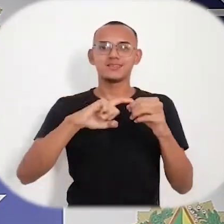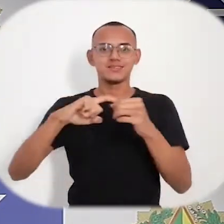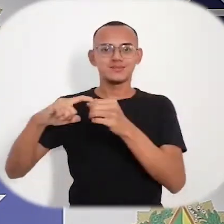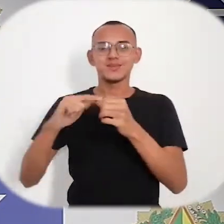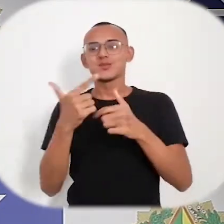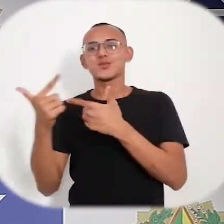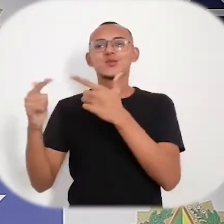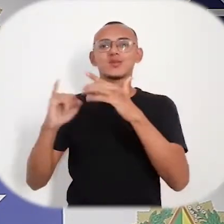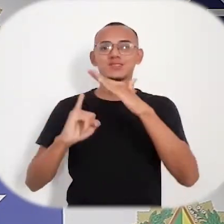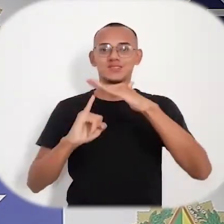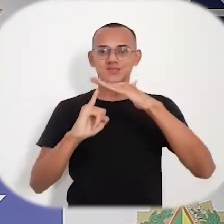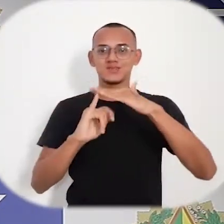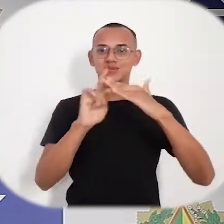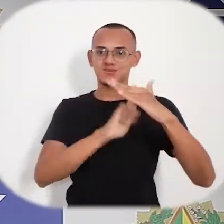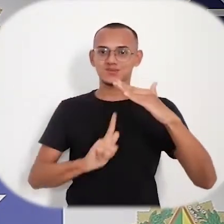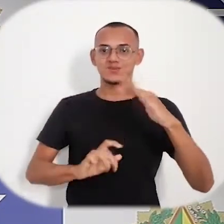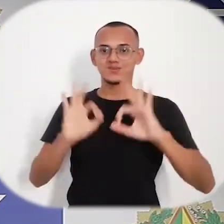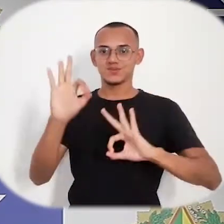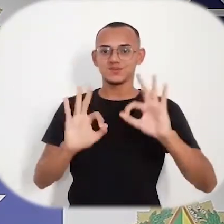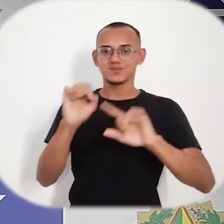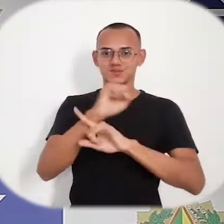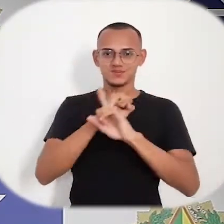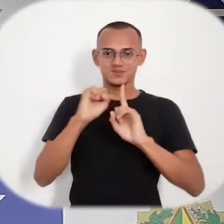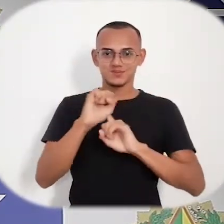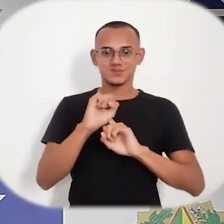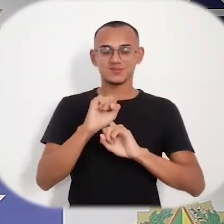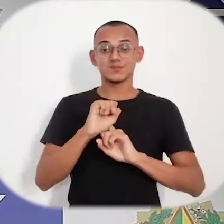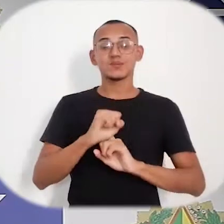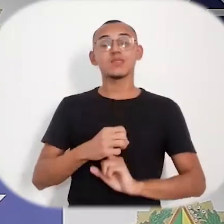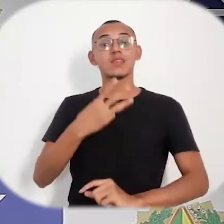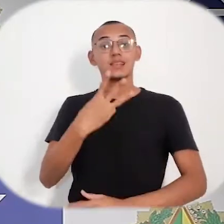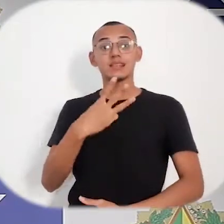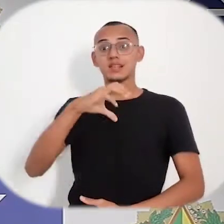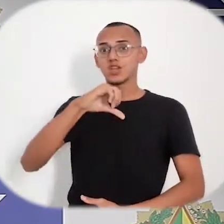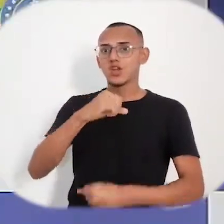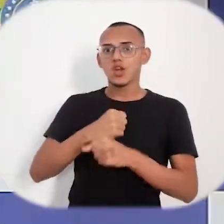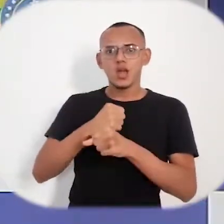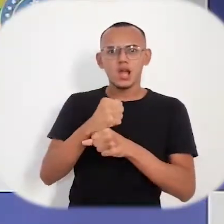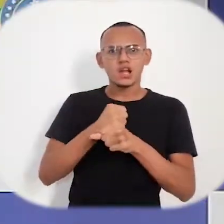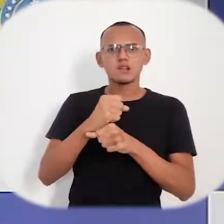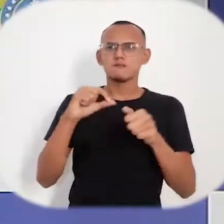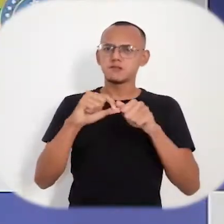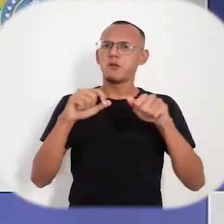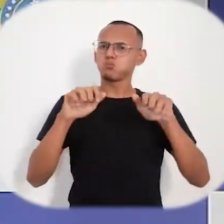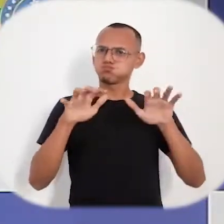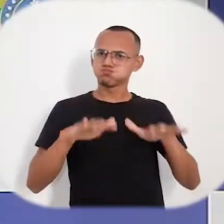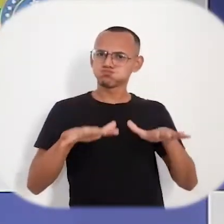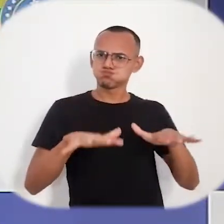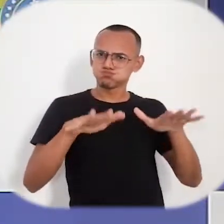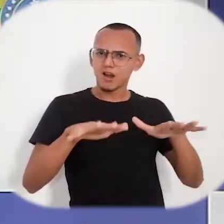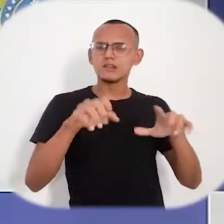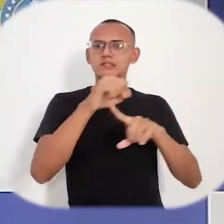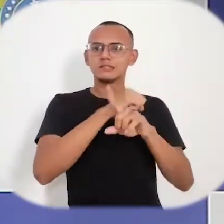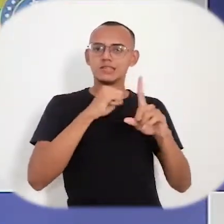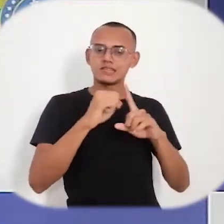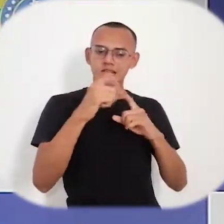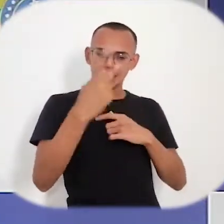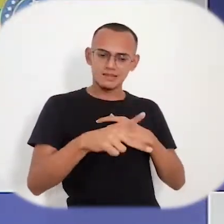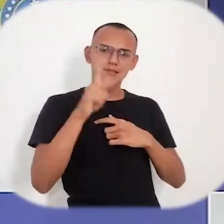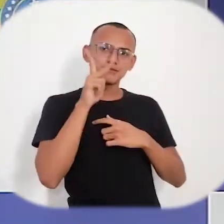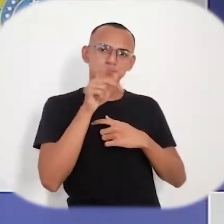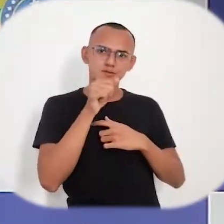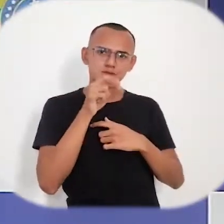artes, além das parcerias e cooperações com os governos e organizações da sociedade. São 39 anos promovendo impacto